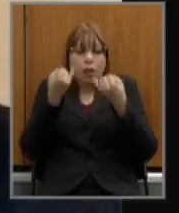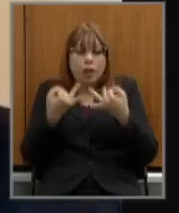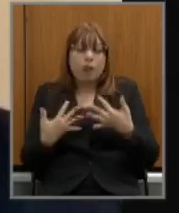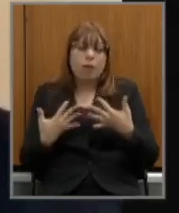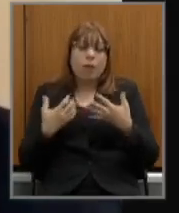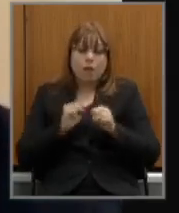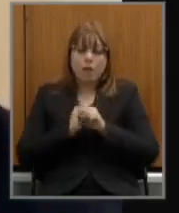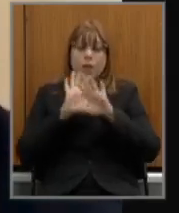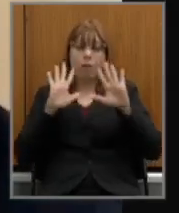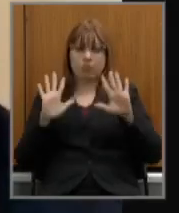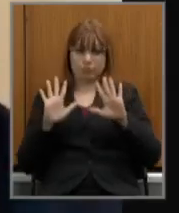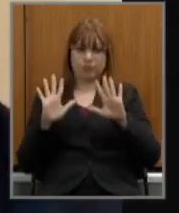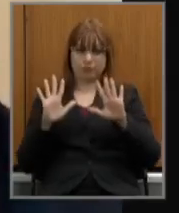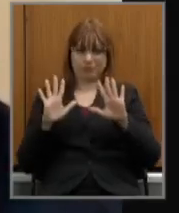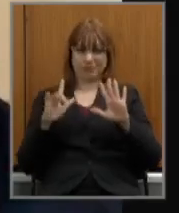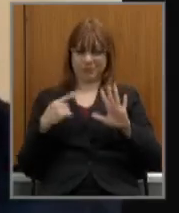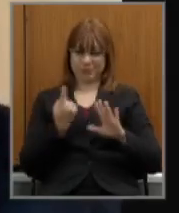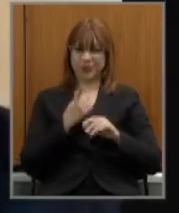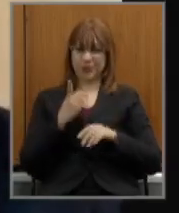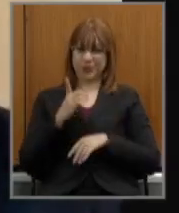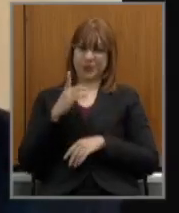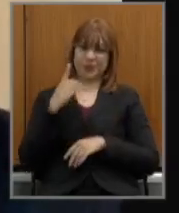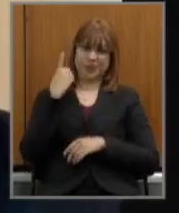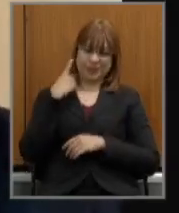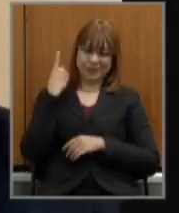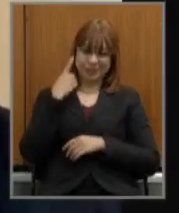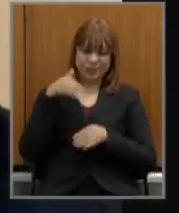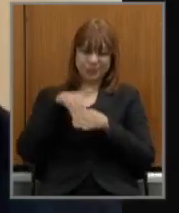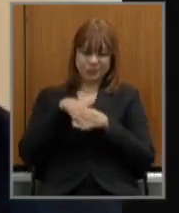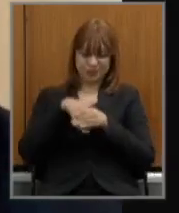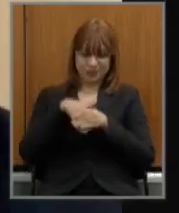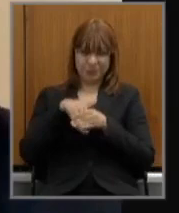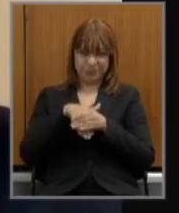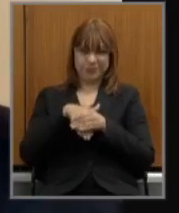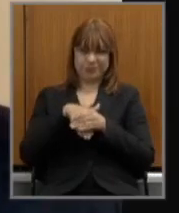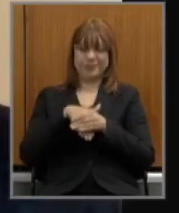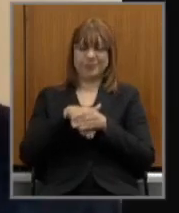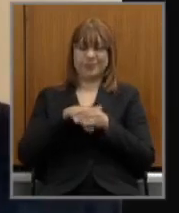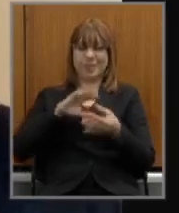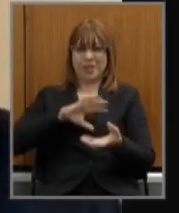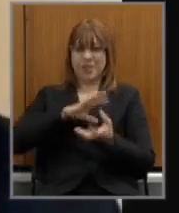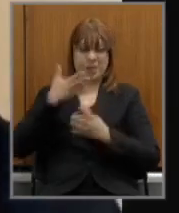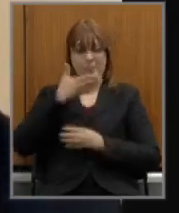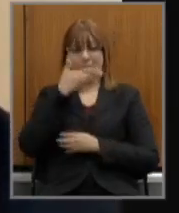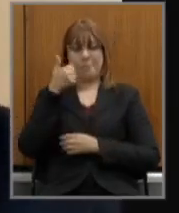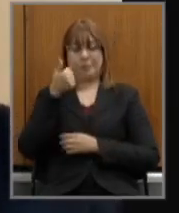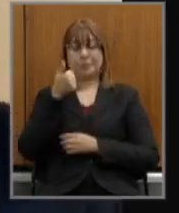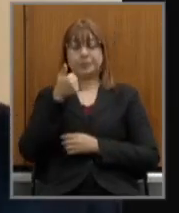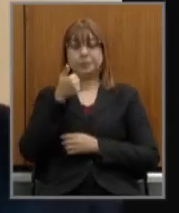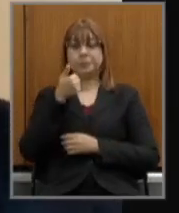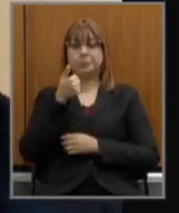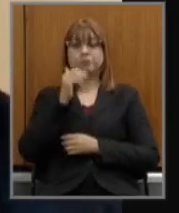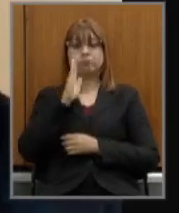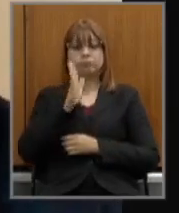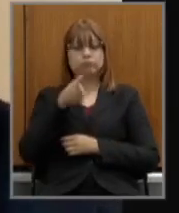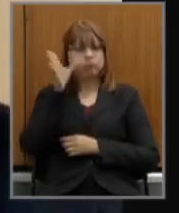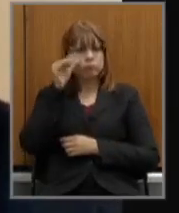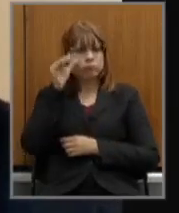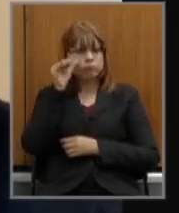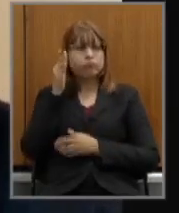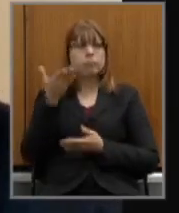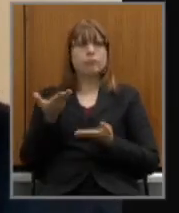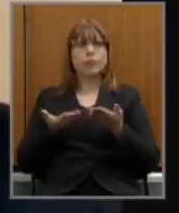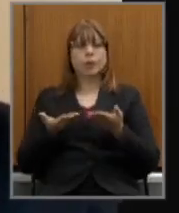para que os deputados possam votar a melhor reforma possível hoje nós ouvimos e assistimos